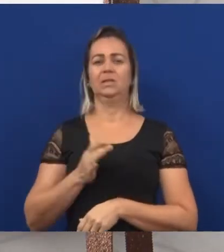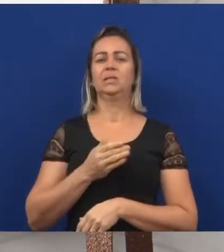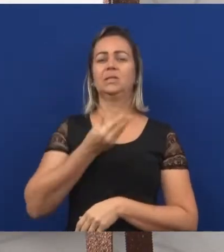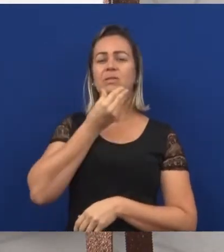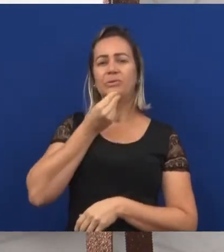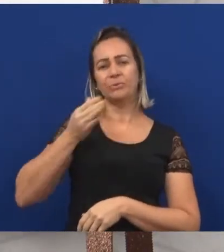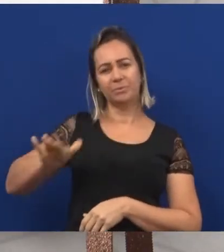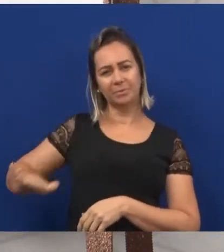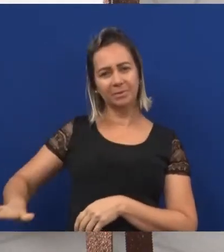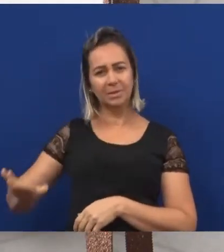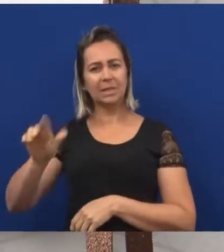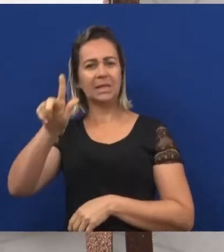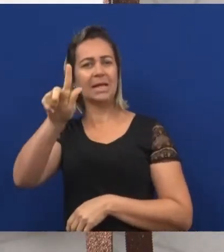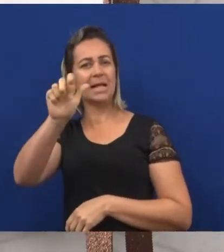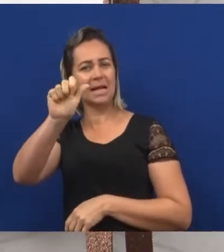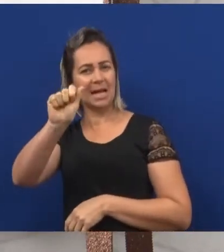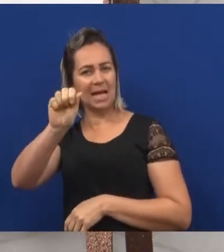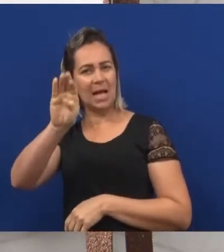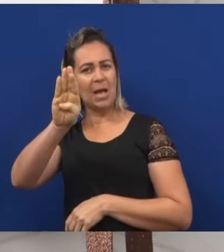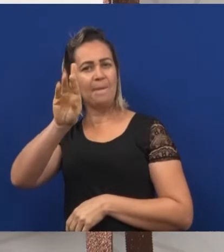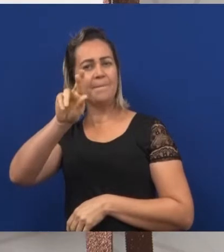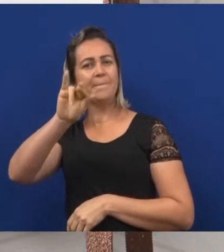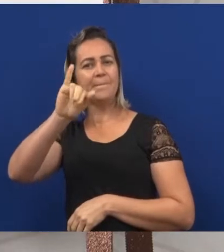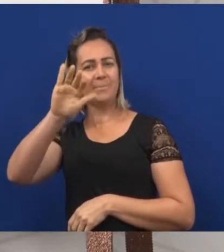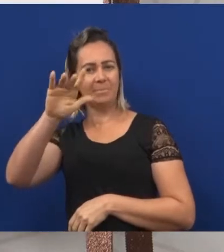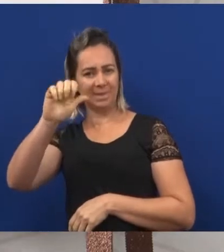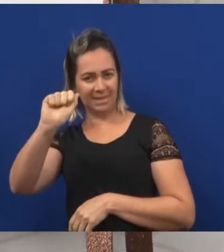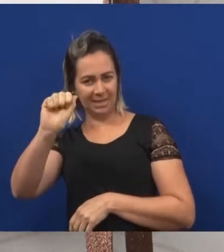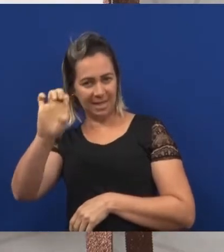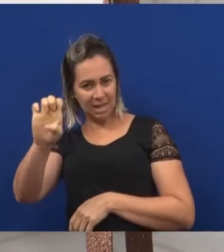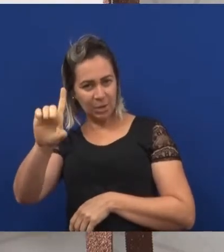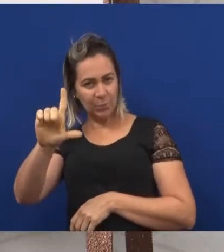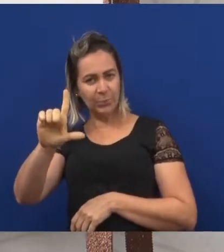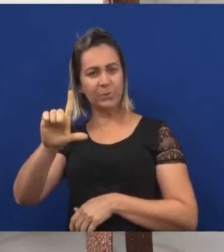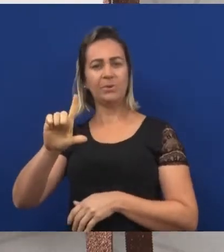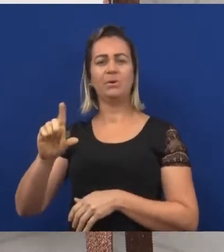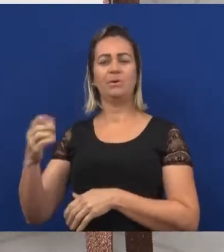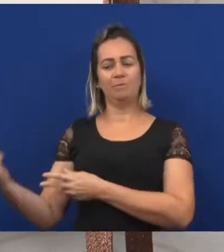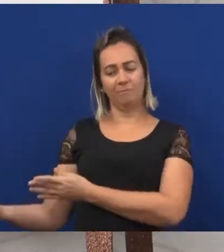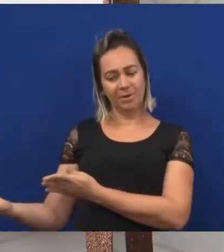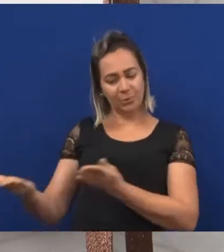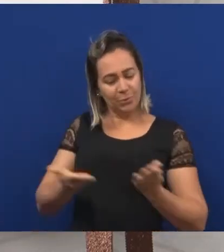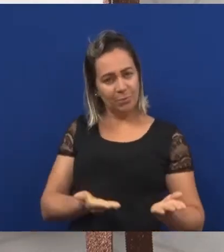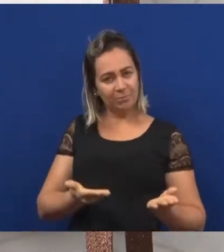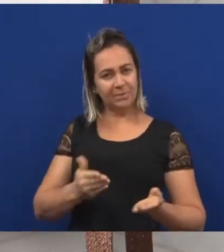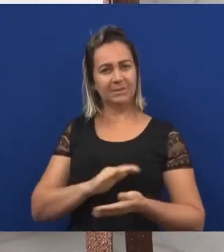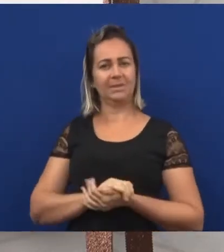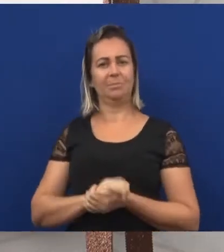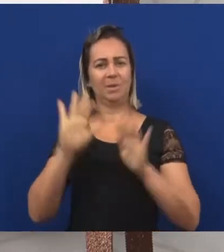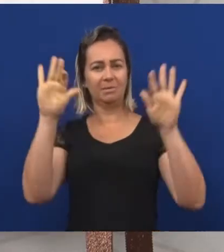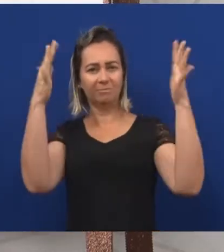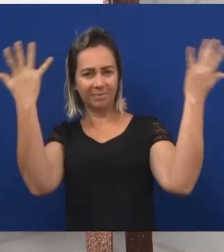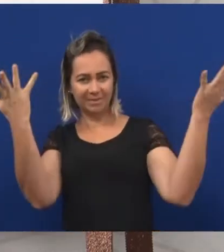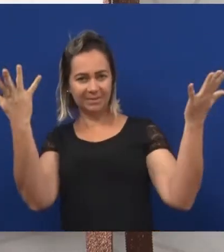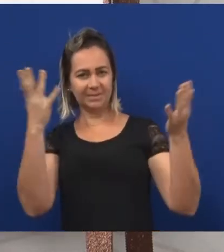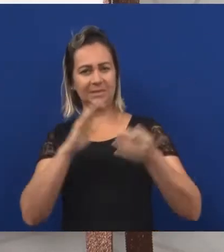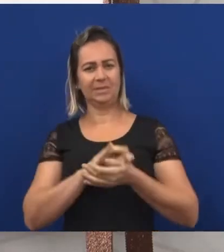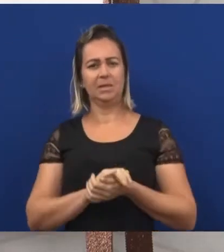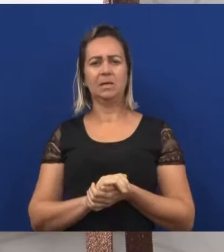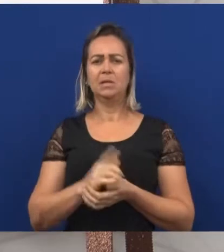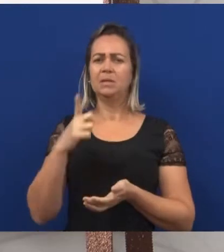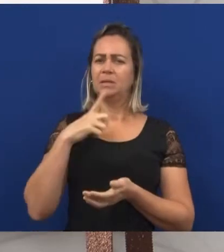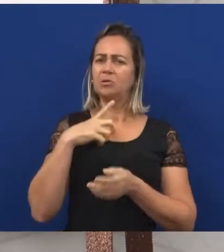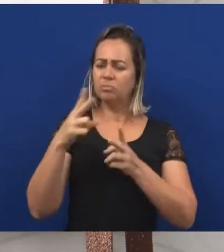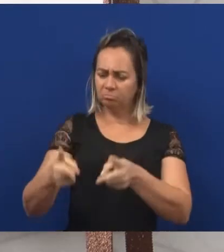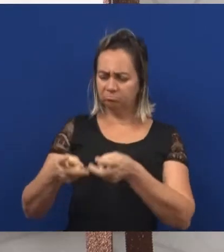Aqui está escrito convidados. Vocês observaram que, antes de cada